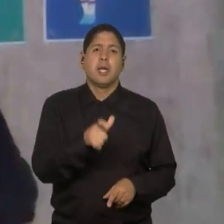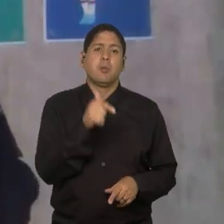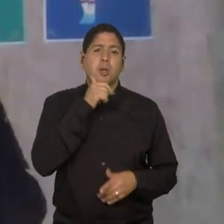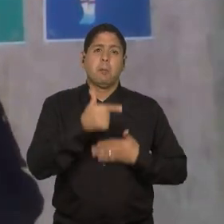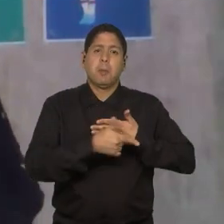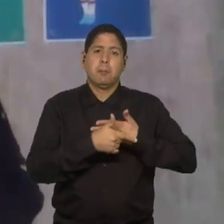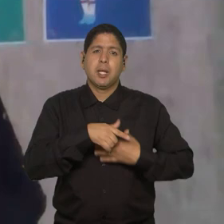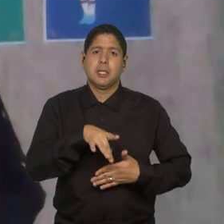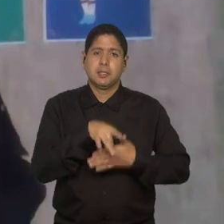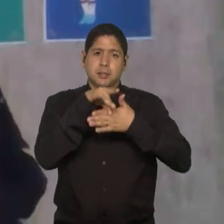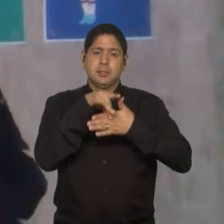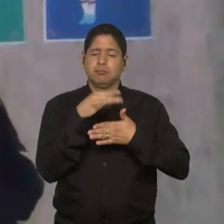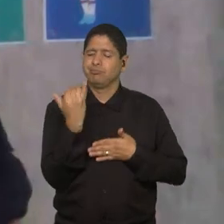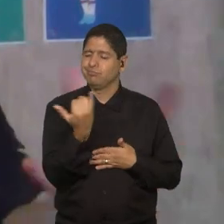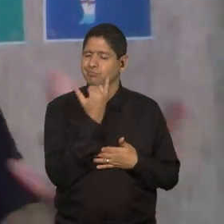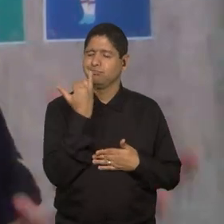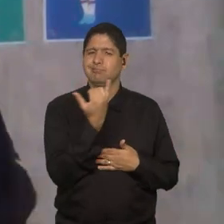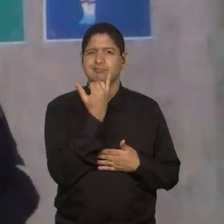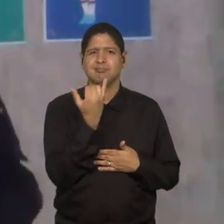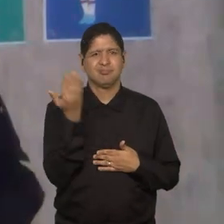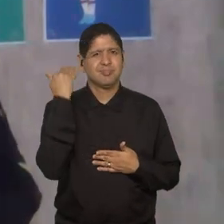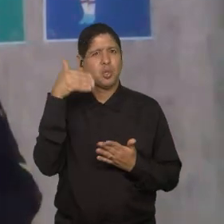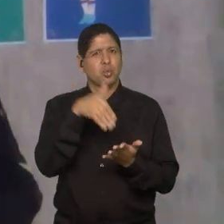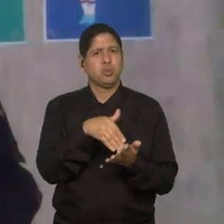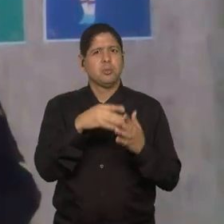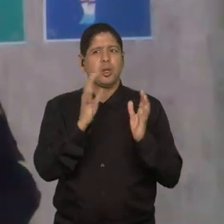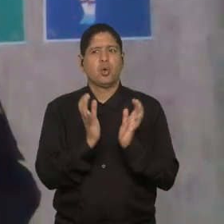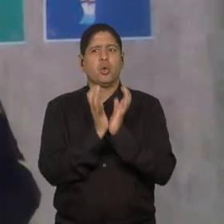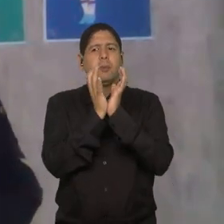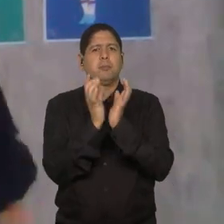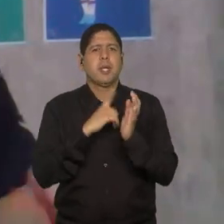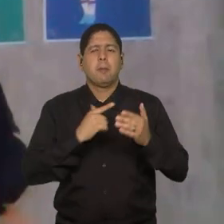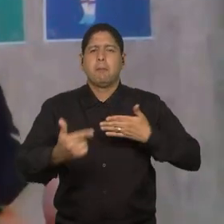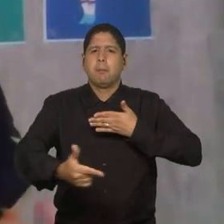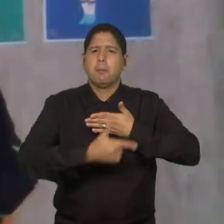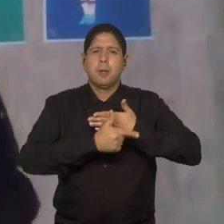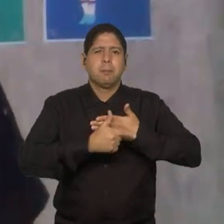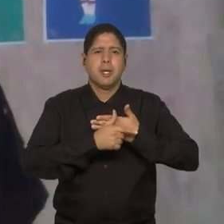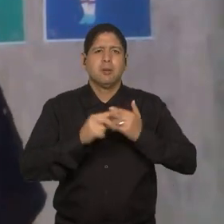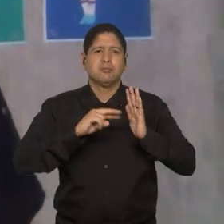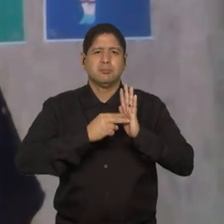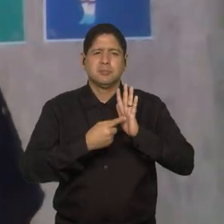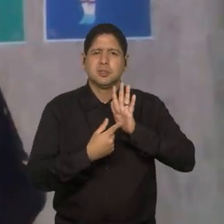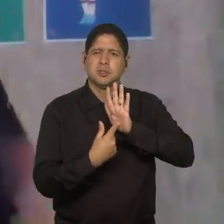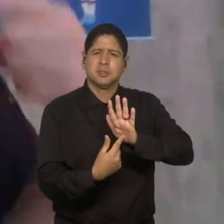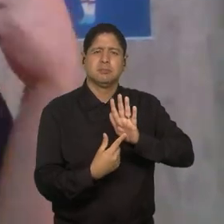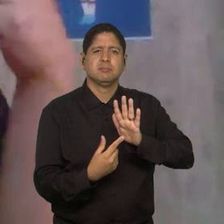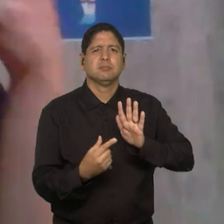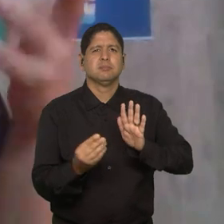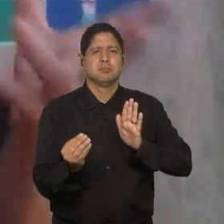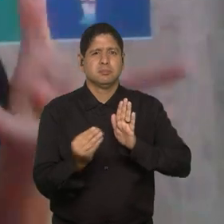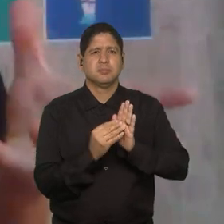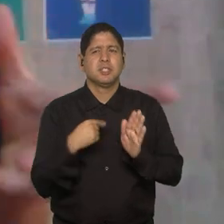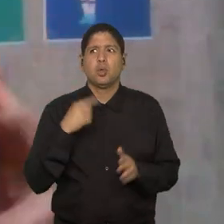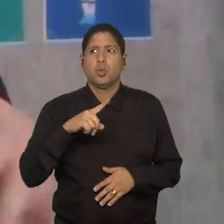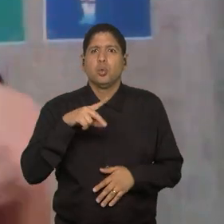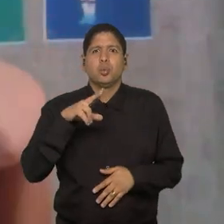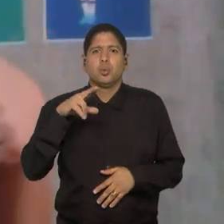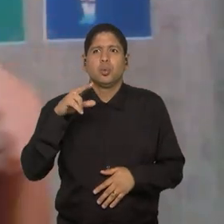papel de liderança importante. Na última Copa, ela assumiu um papel aí simbólico, que a gente não